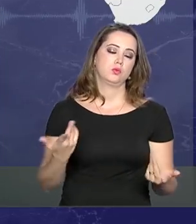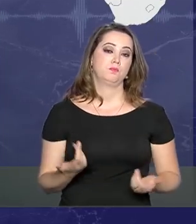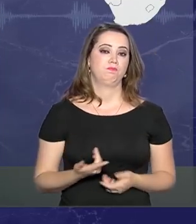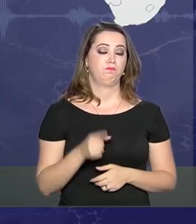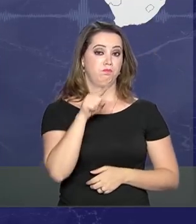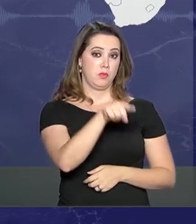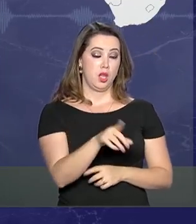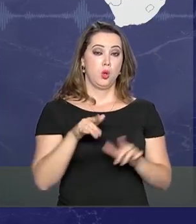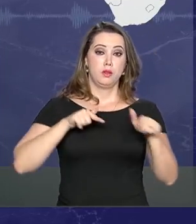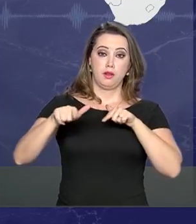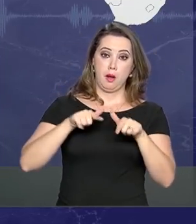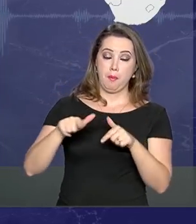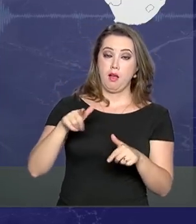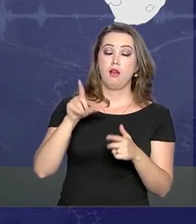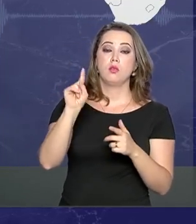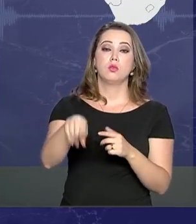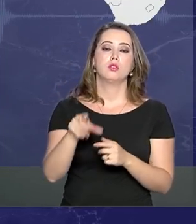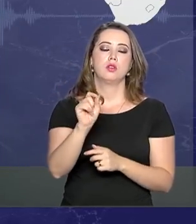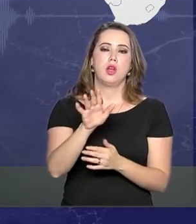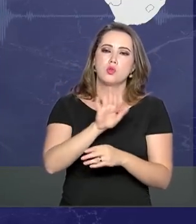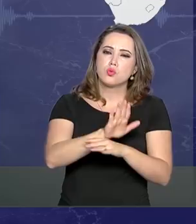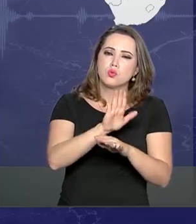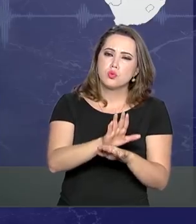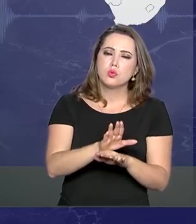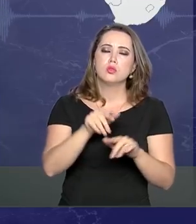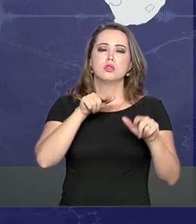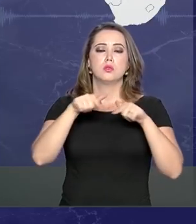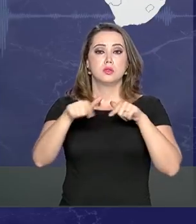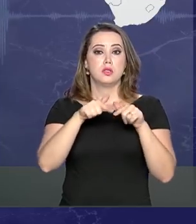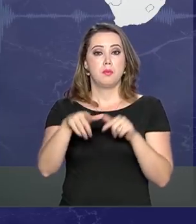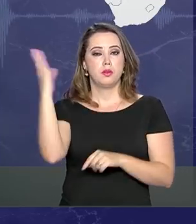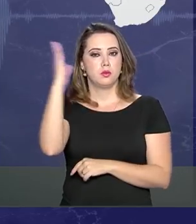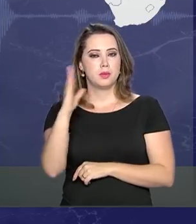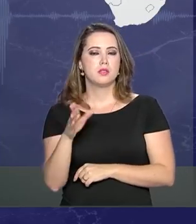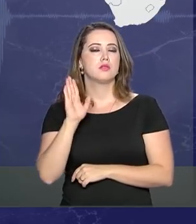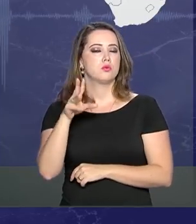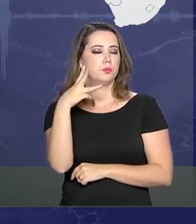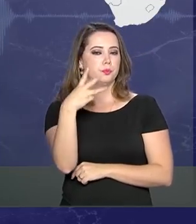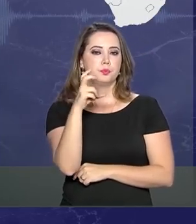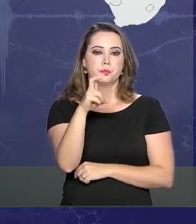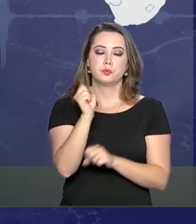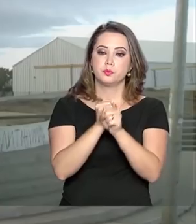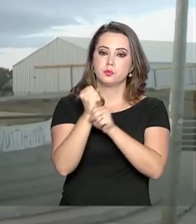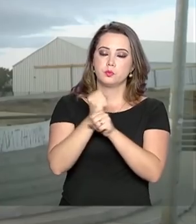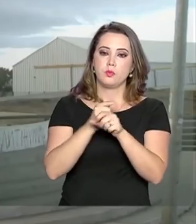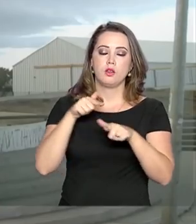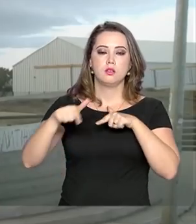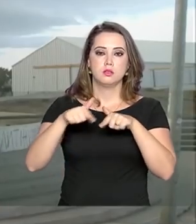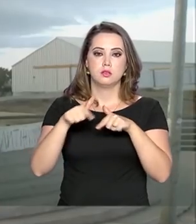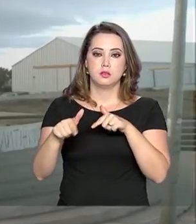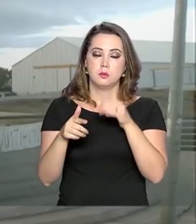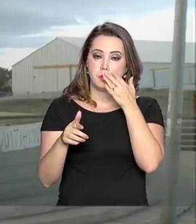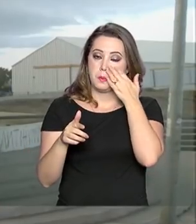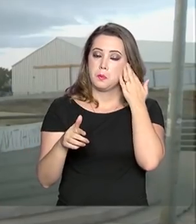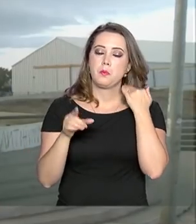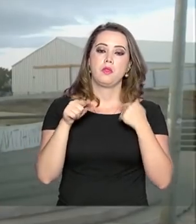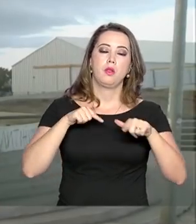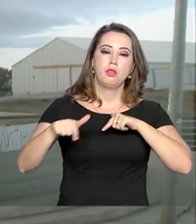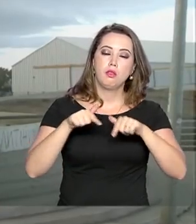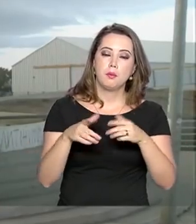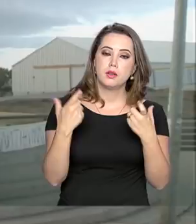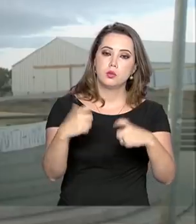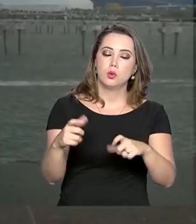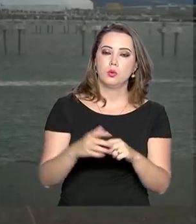Hércules está o apoio ao programa Antártico Brasileiro. Já são 35 anos nesta atividade. Já Punta Arenas é um dos